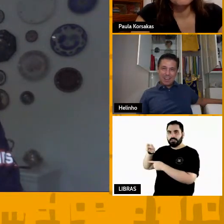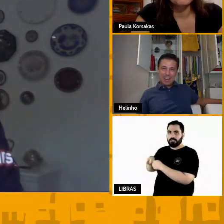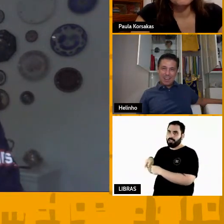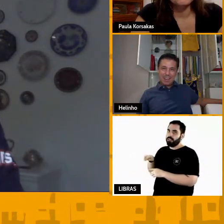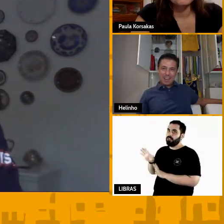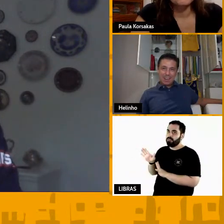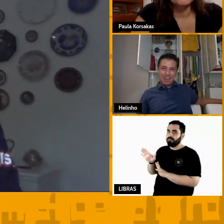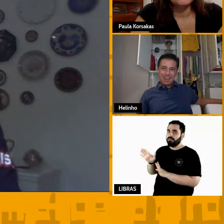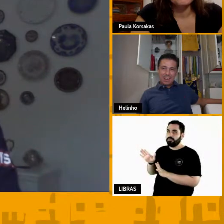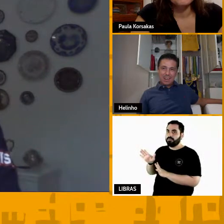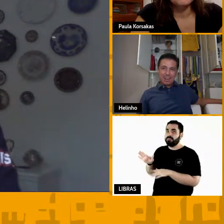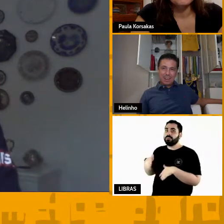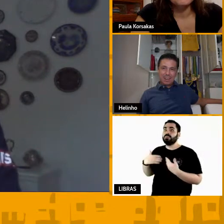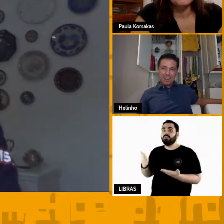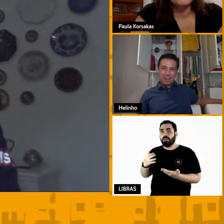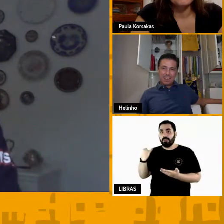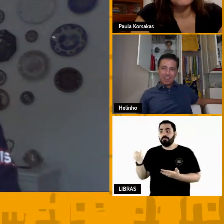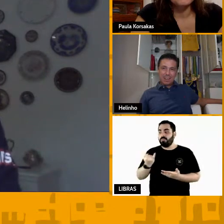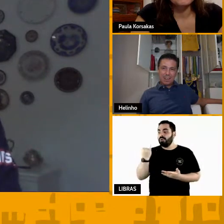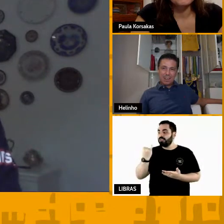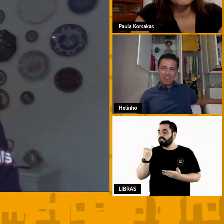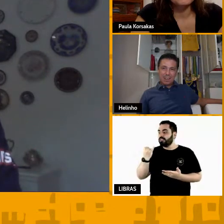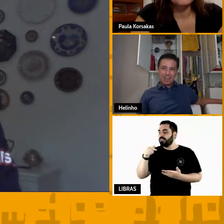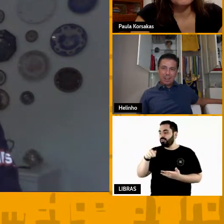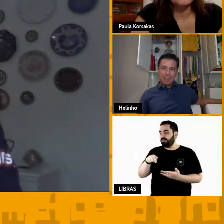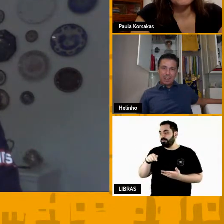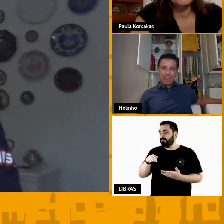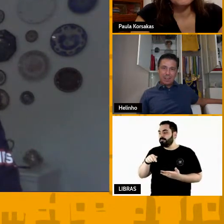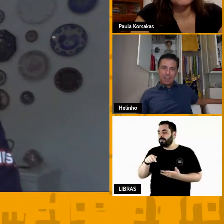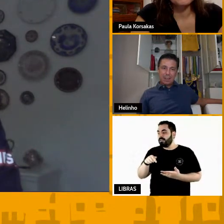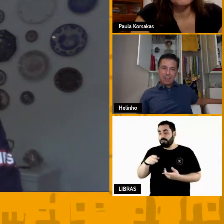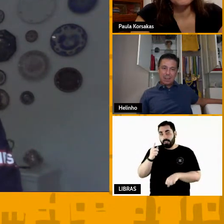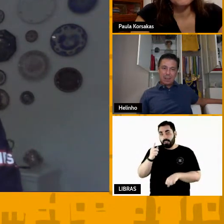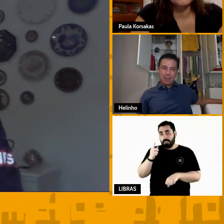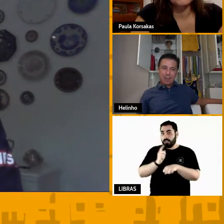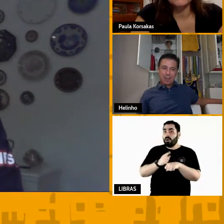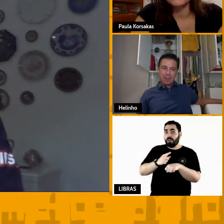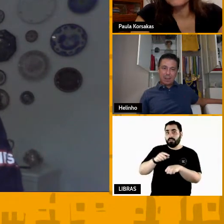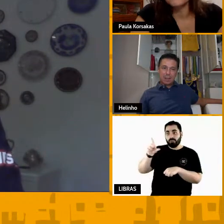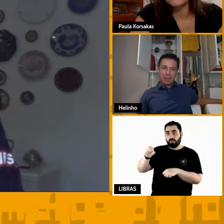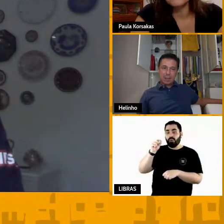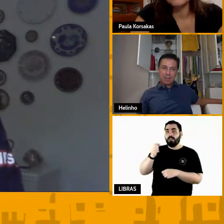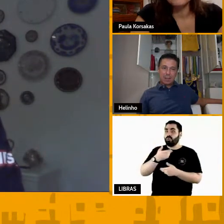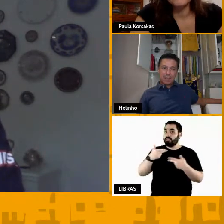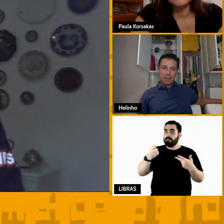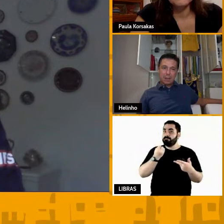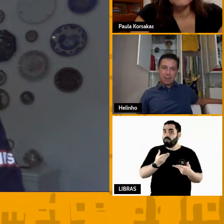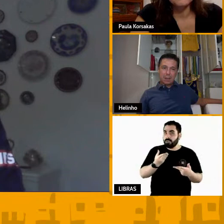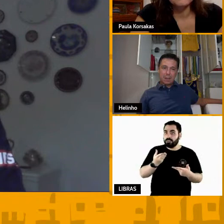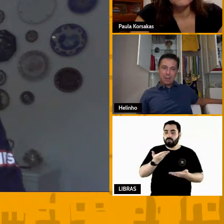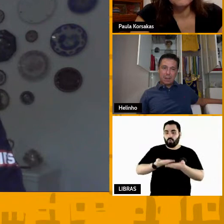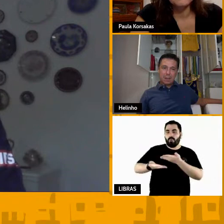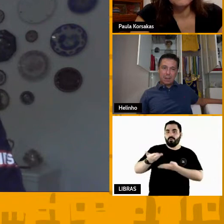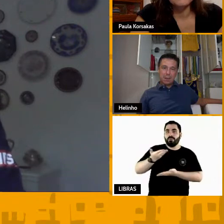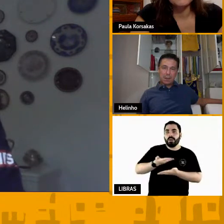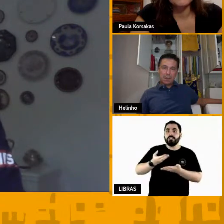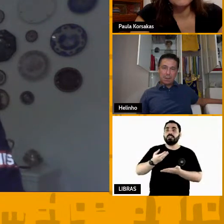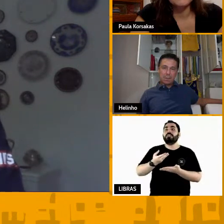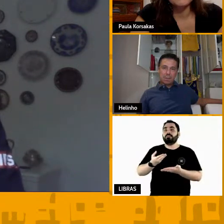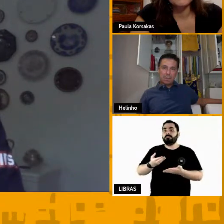emocionalmente está preparado também para a hora de tomar uma boa decisão e conviver com o erro o Elin falou números